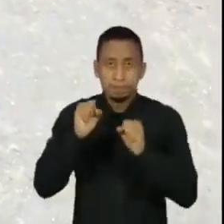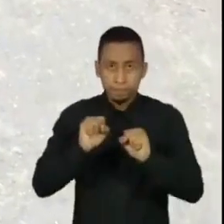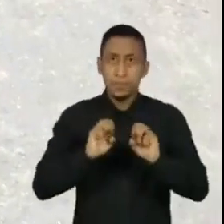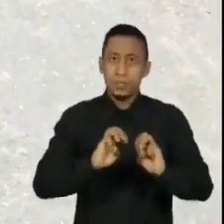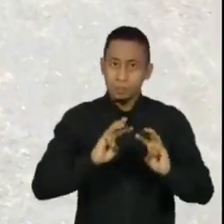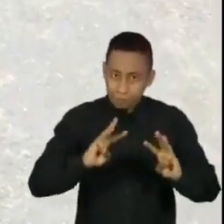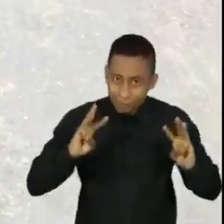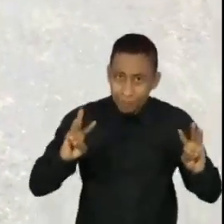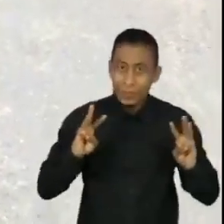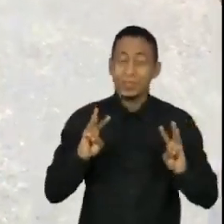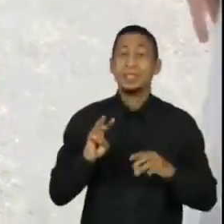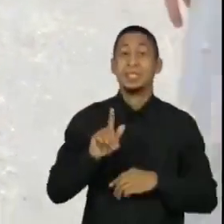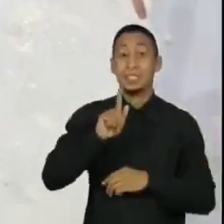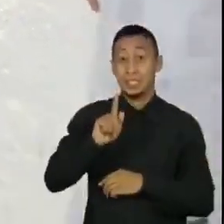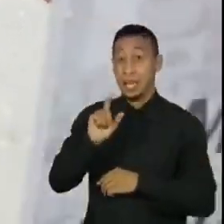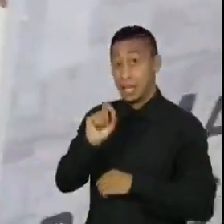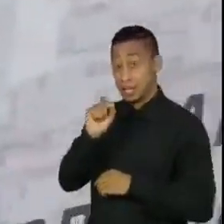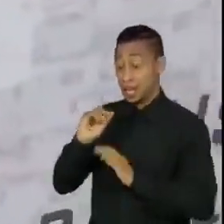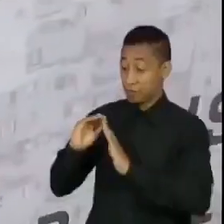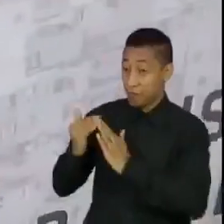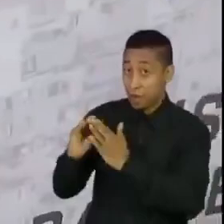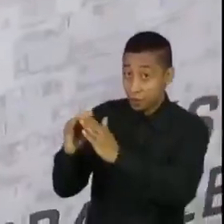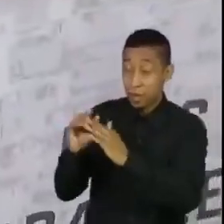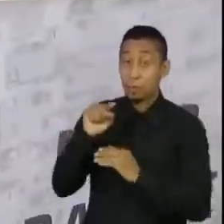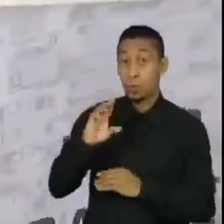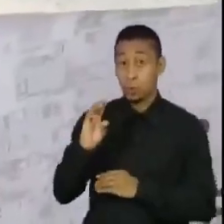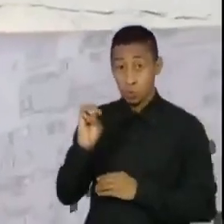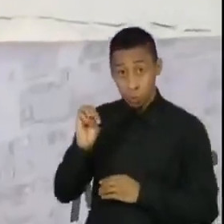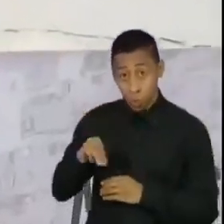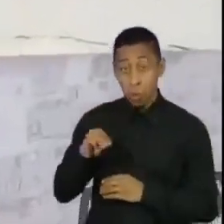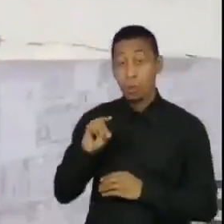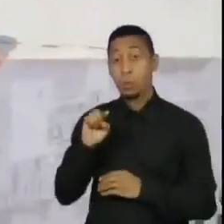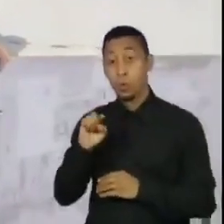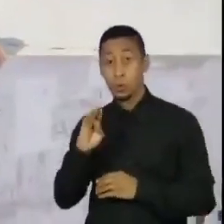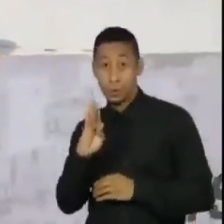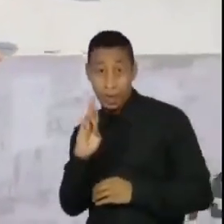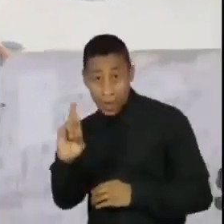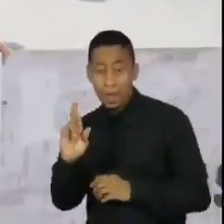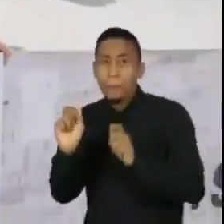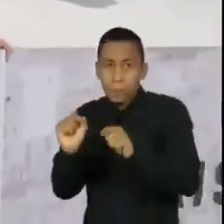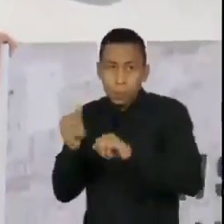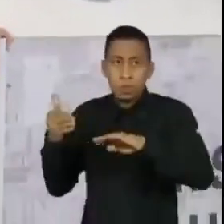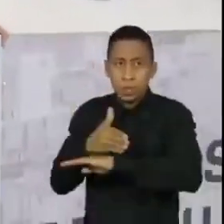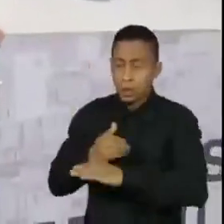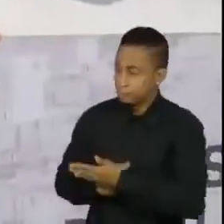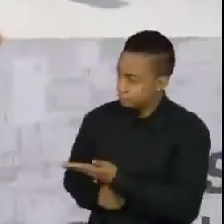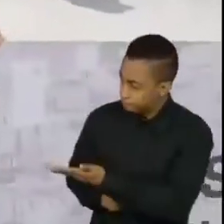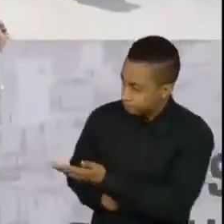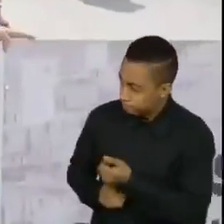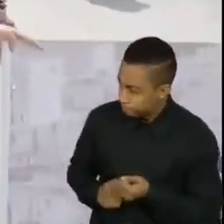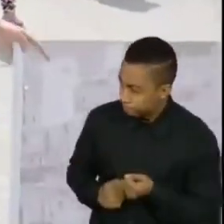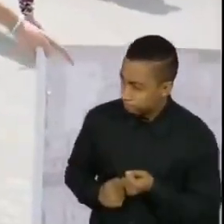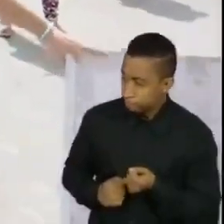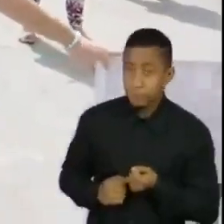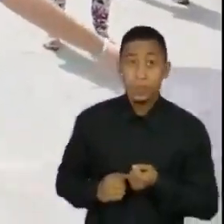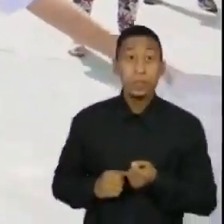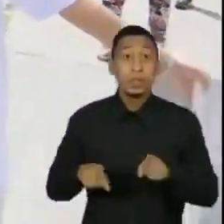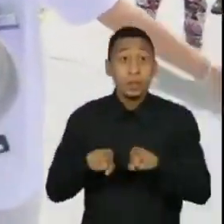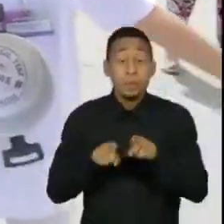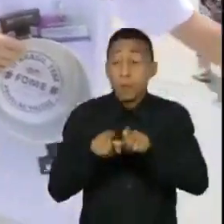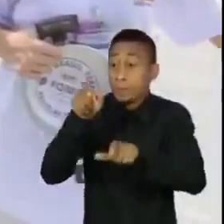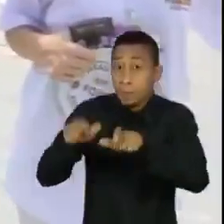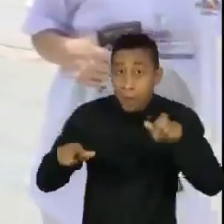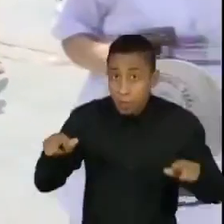g10favelas.com.br. E, a partir de hoje, também, as pessoas aptas a se vacinarem